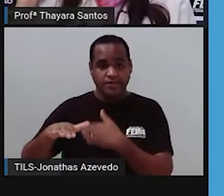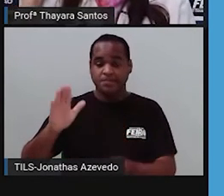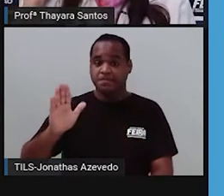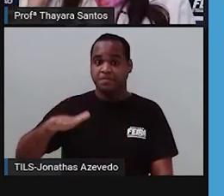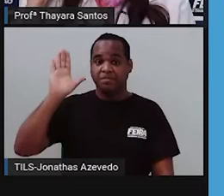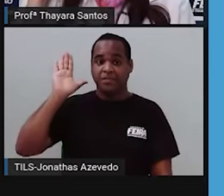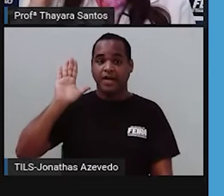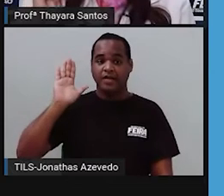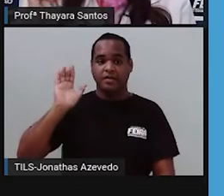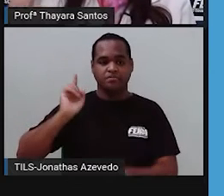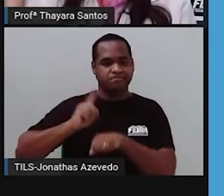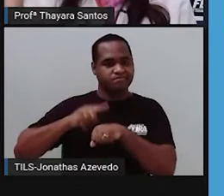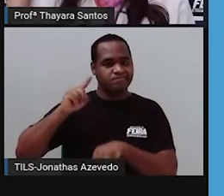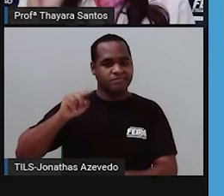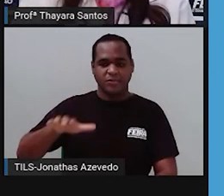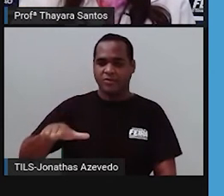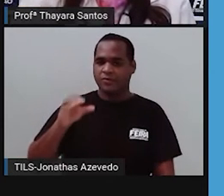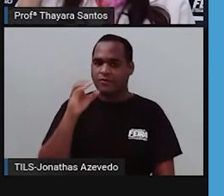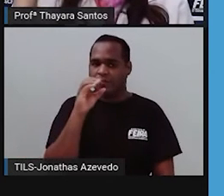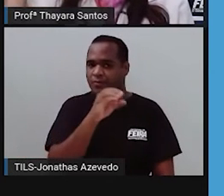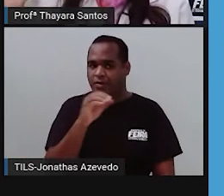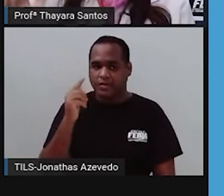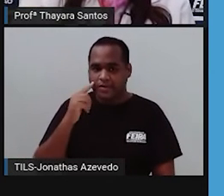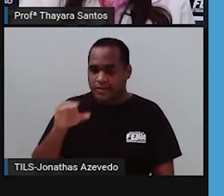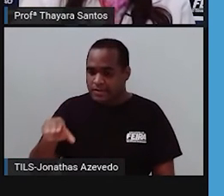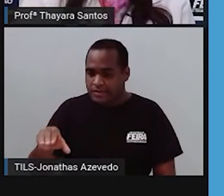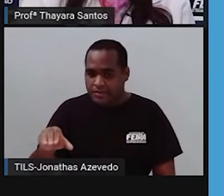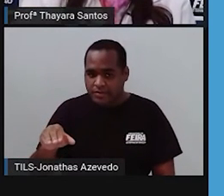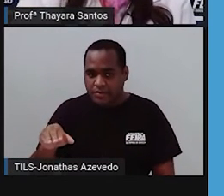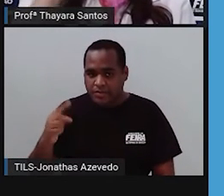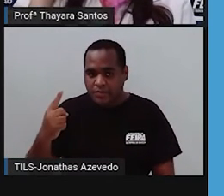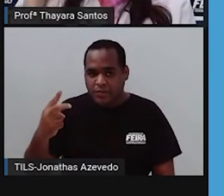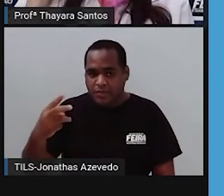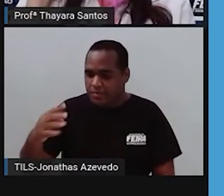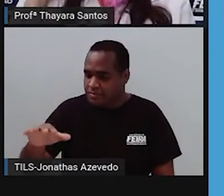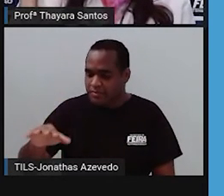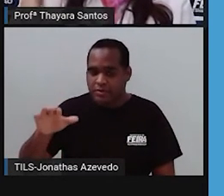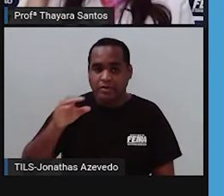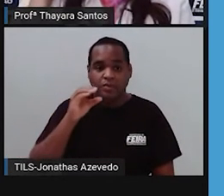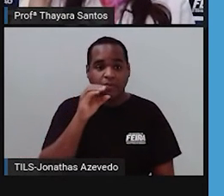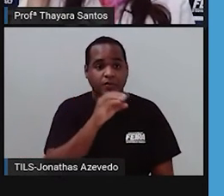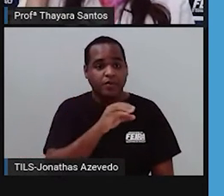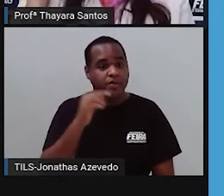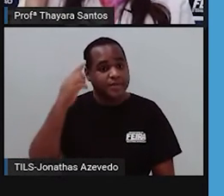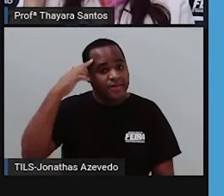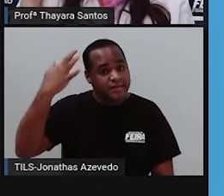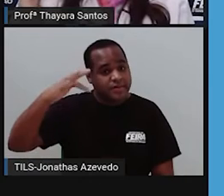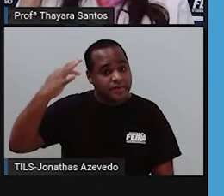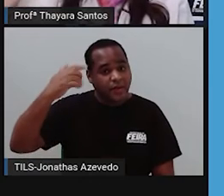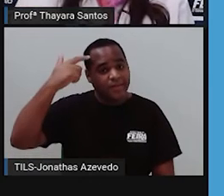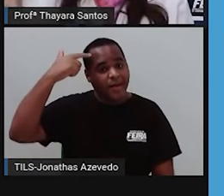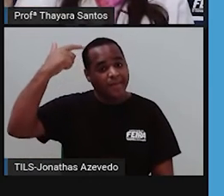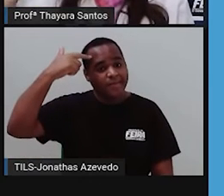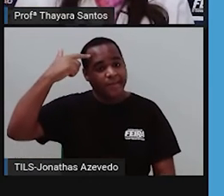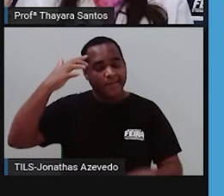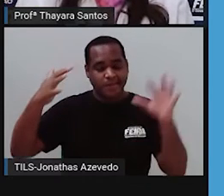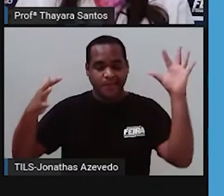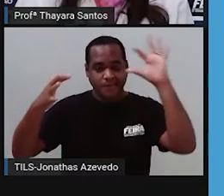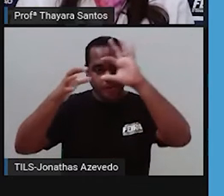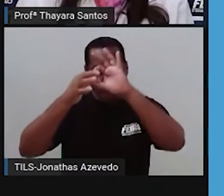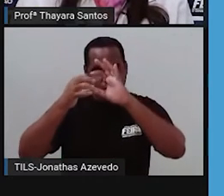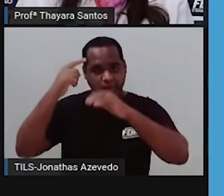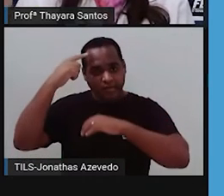imediatamente eu vou tirar a mão. Por quê? Só nesses segundos aí que eu botei a mão e tirei, o meu cérebro já mandou, né? Esse